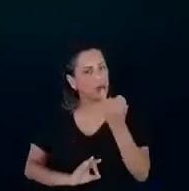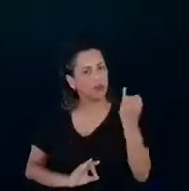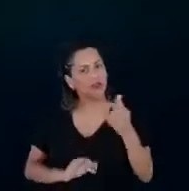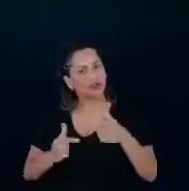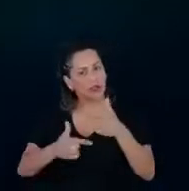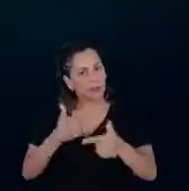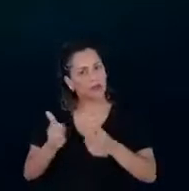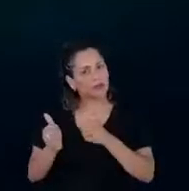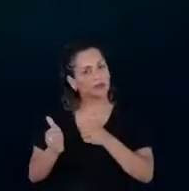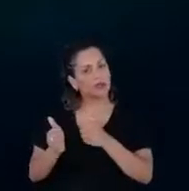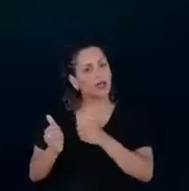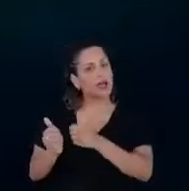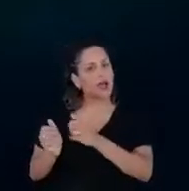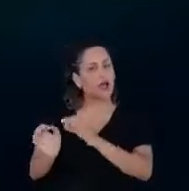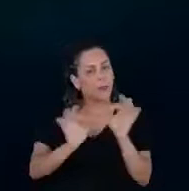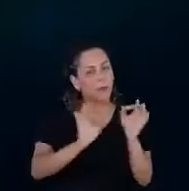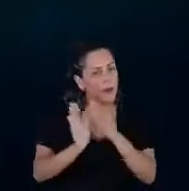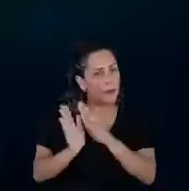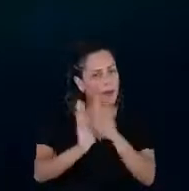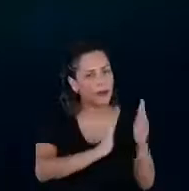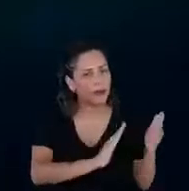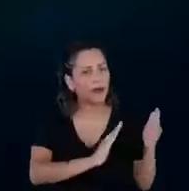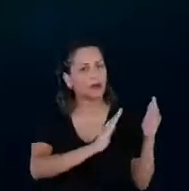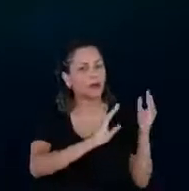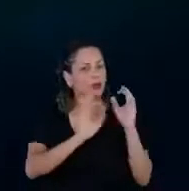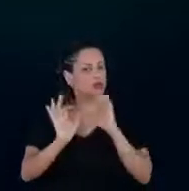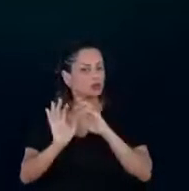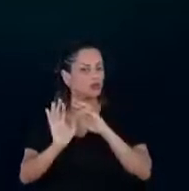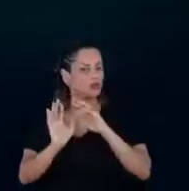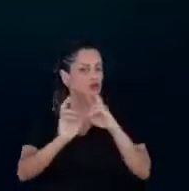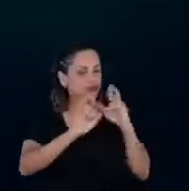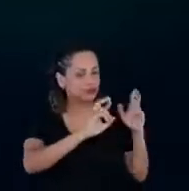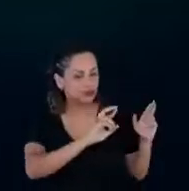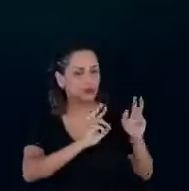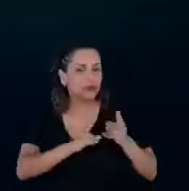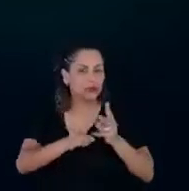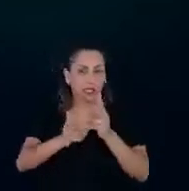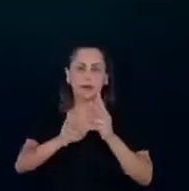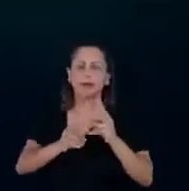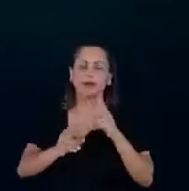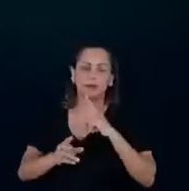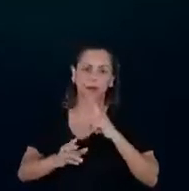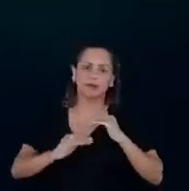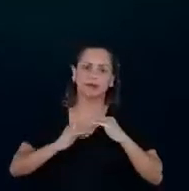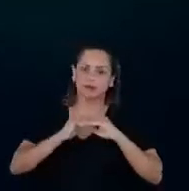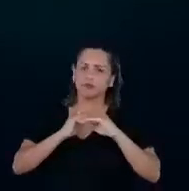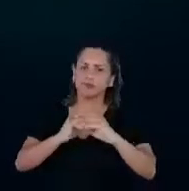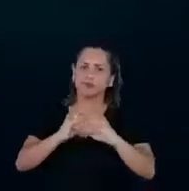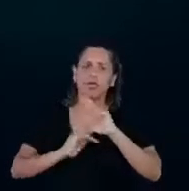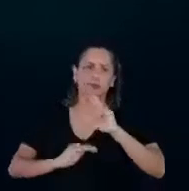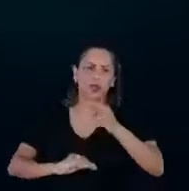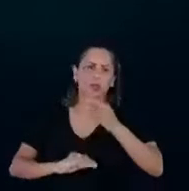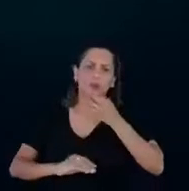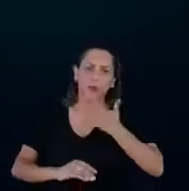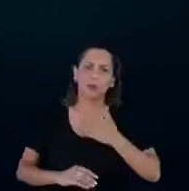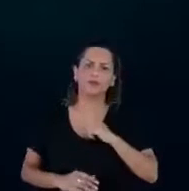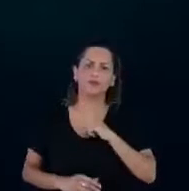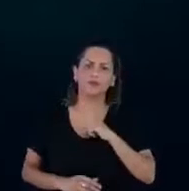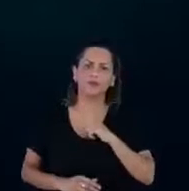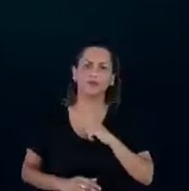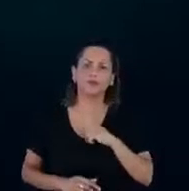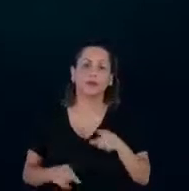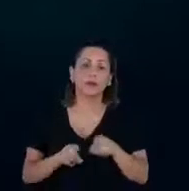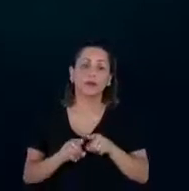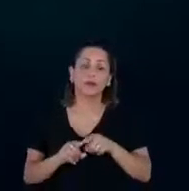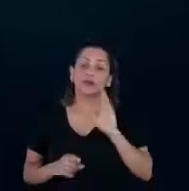a gente tem feito com bastante regularidade, tem sido um resultado bastante exitoso, ao ponto da gente,